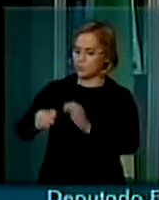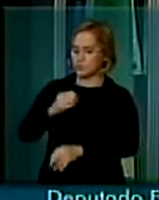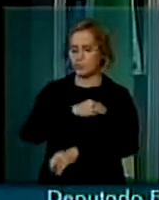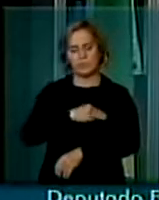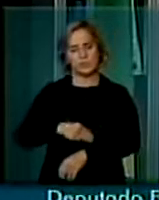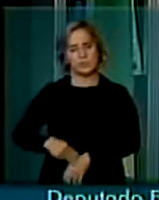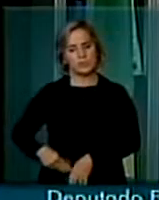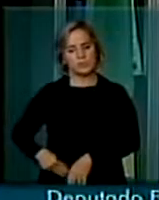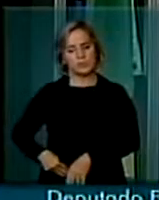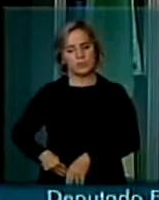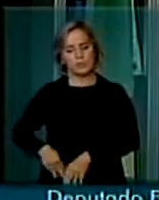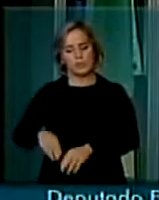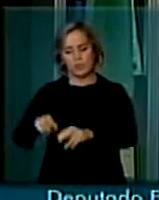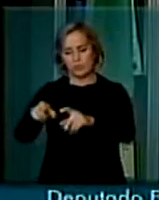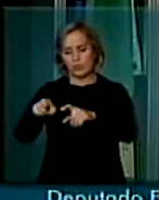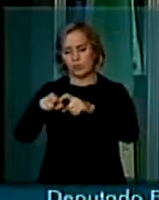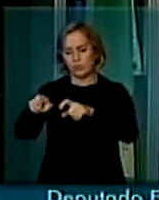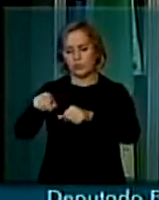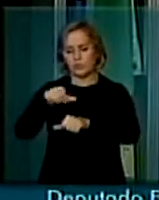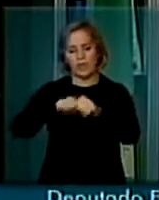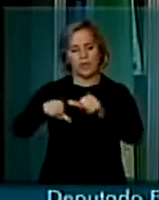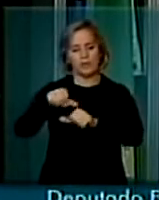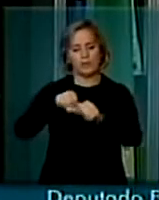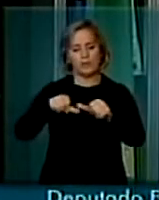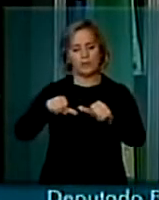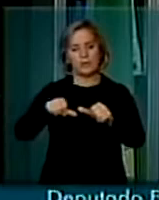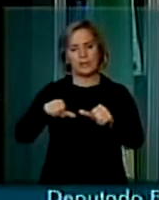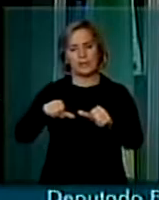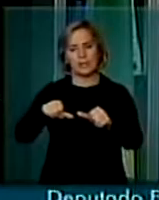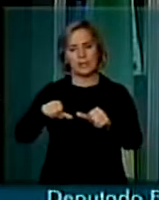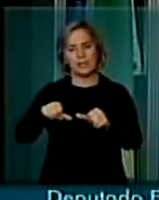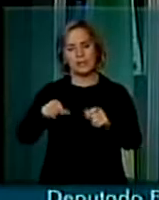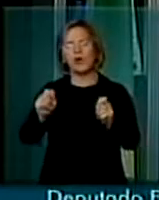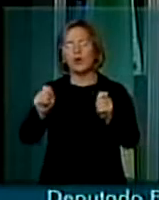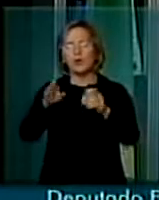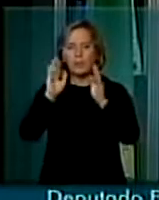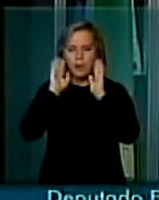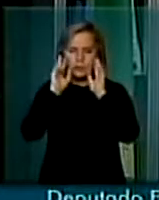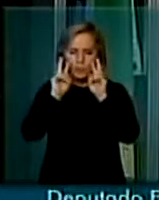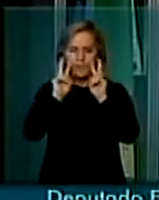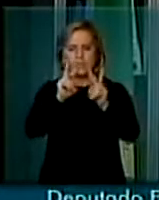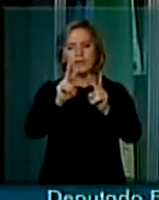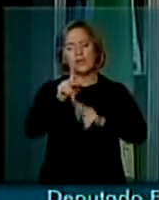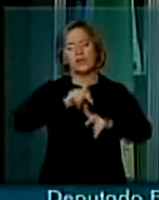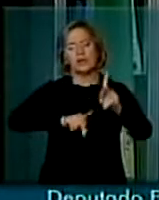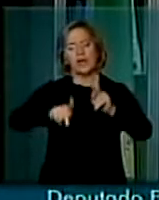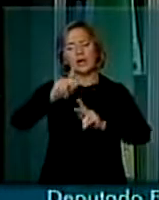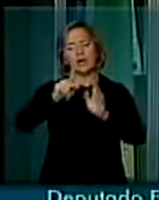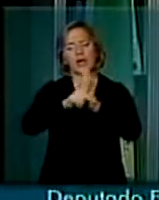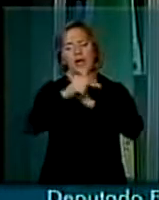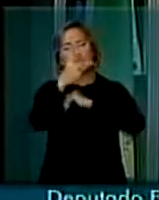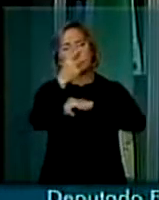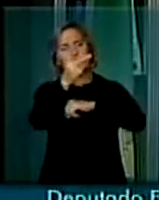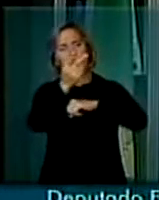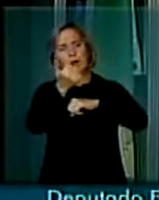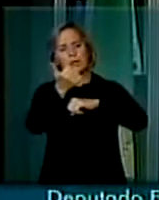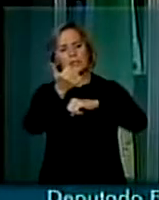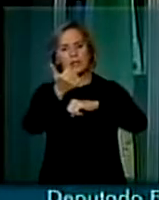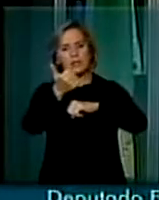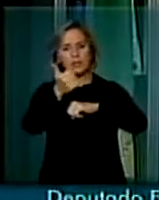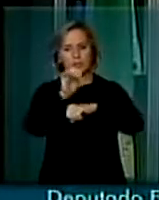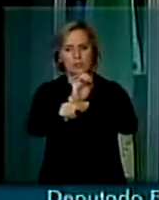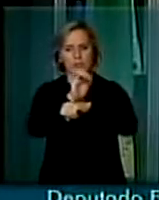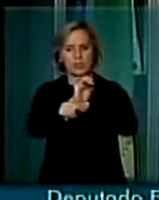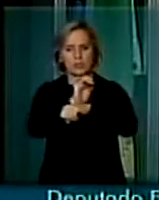Cacel da Reforma Agrária, para poder olhar para aquela população, olhar para Rondônia, para dar